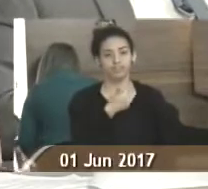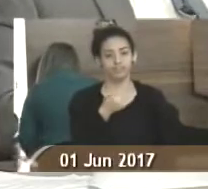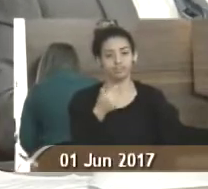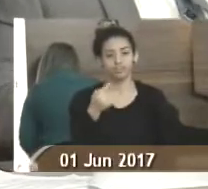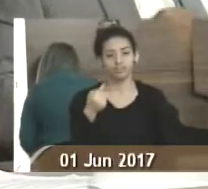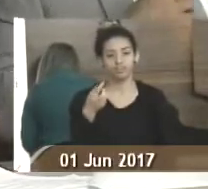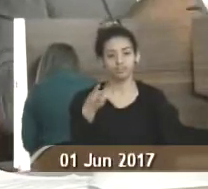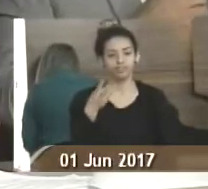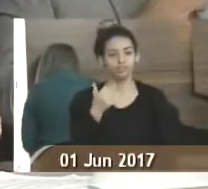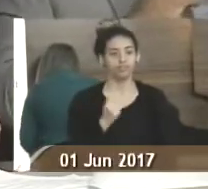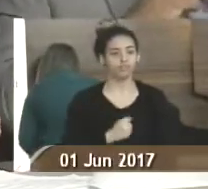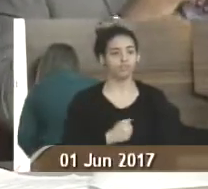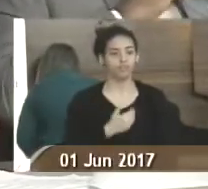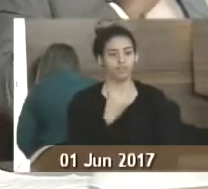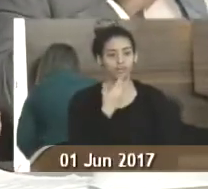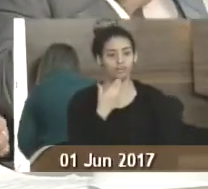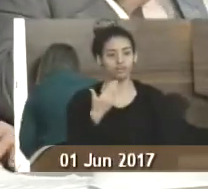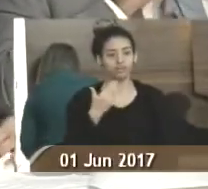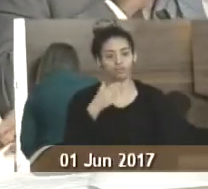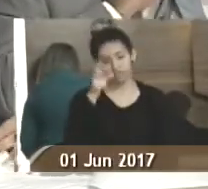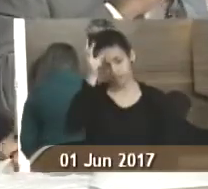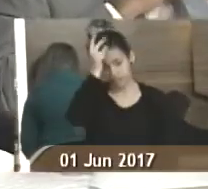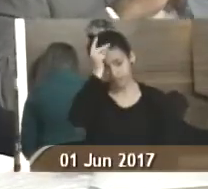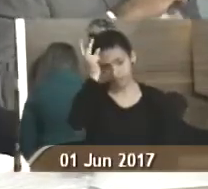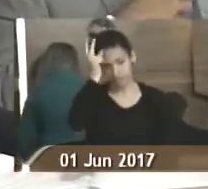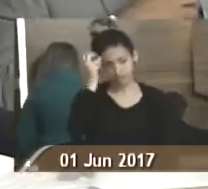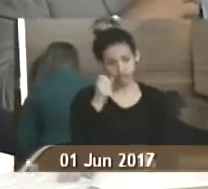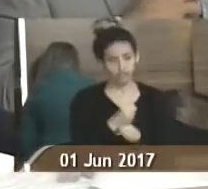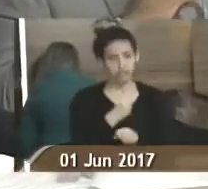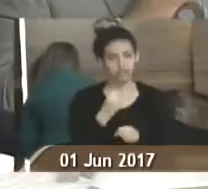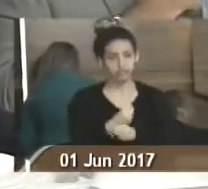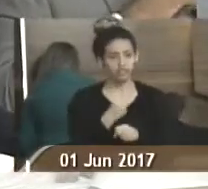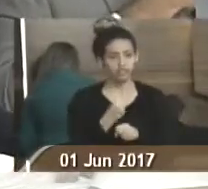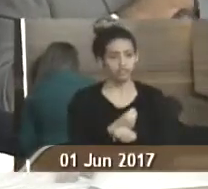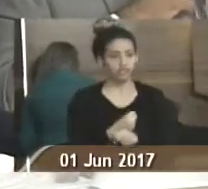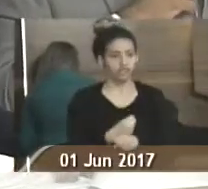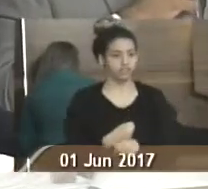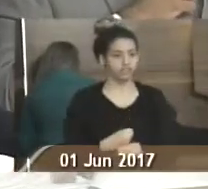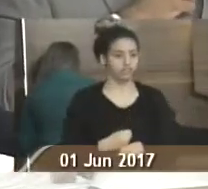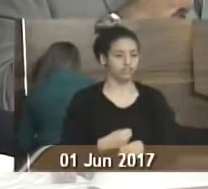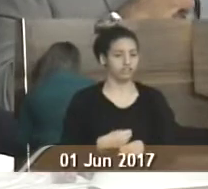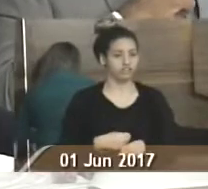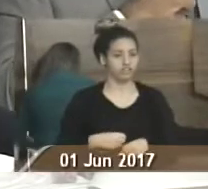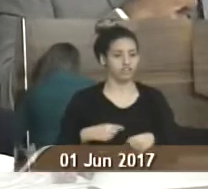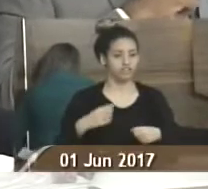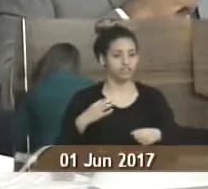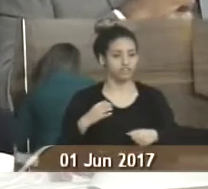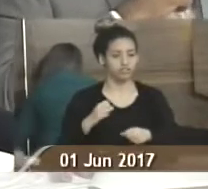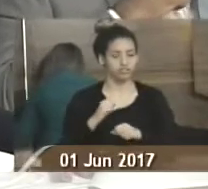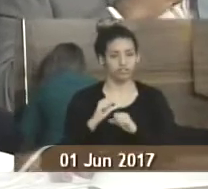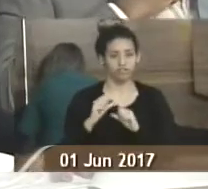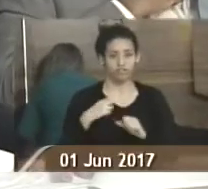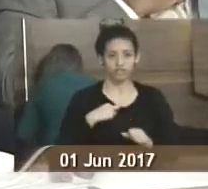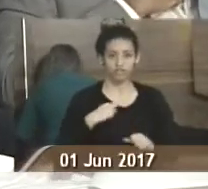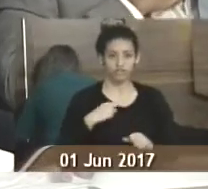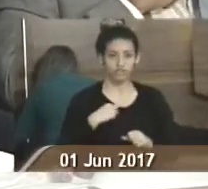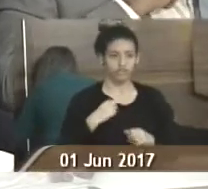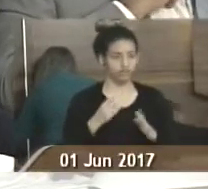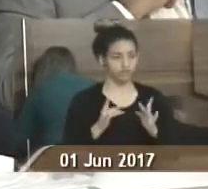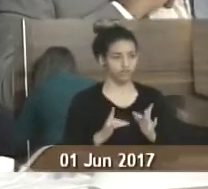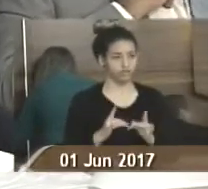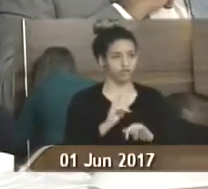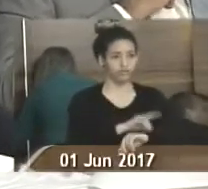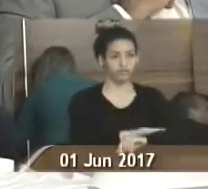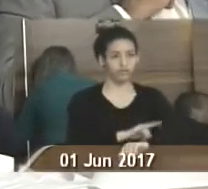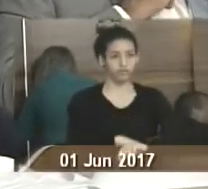2017. Indicando ao prefeito municipal a construção de vestiário no campo de futebol existente na Rua dos Amigos, no bairro